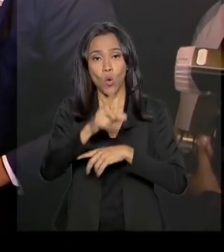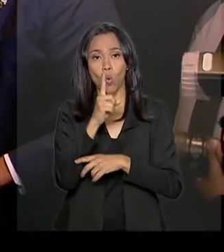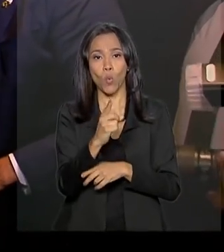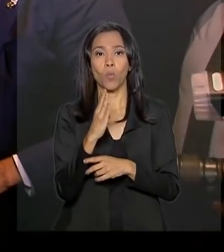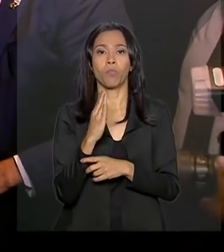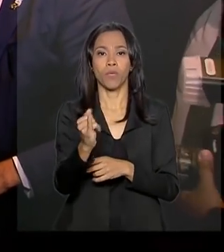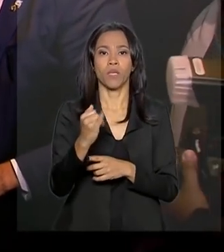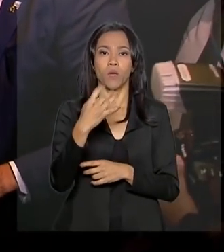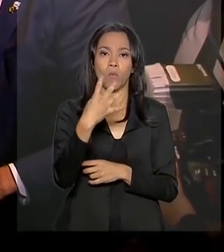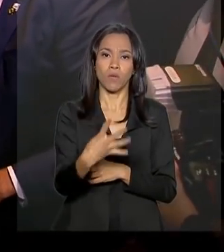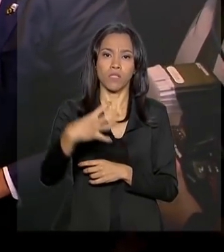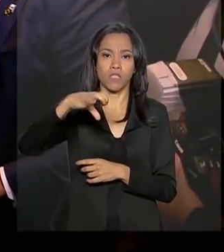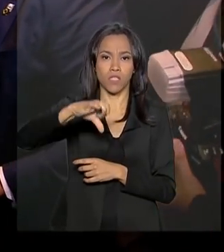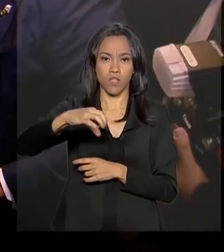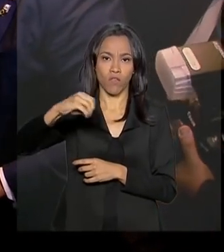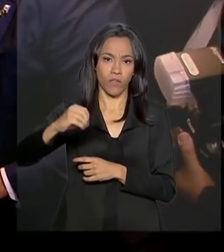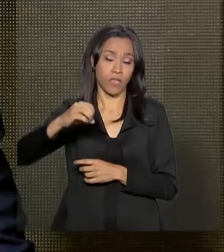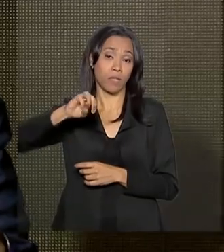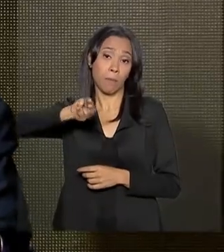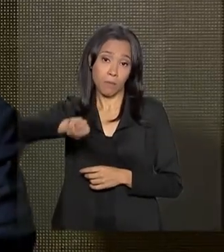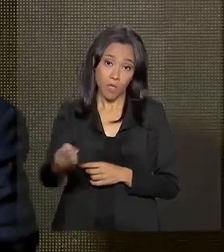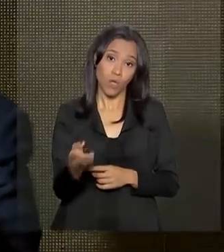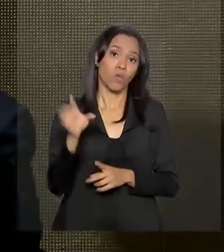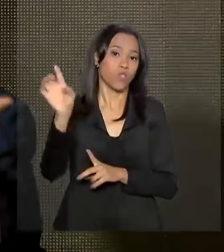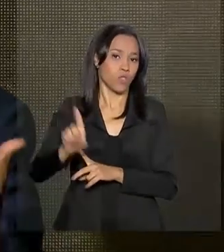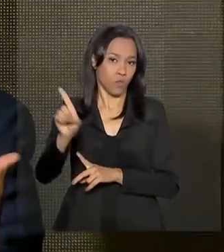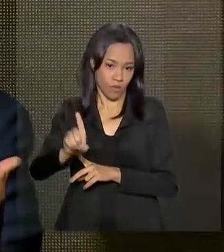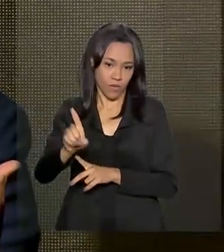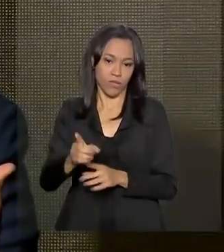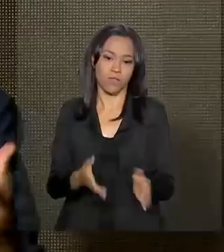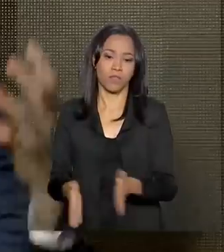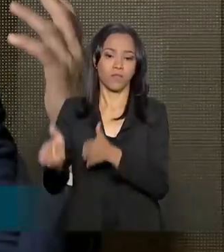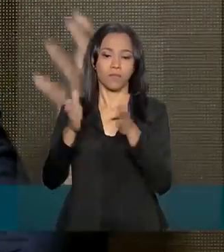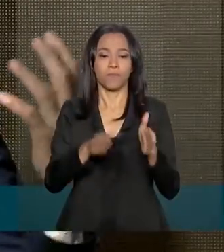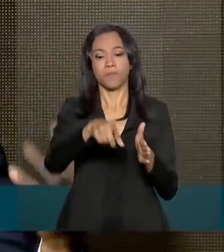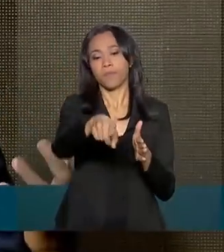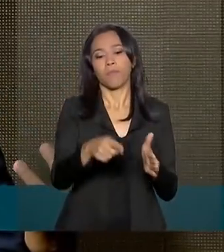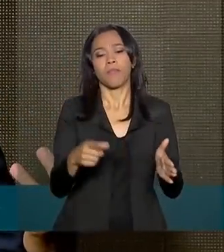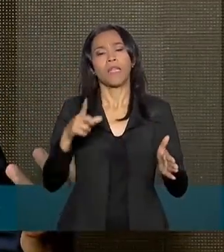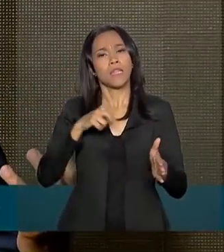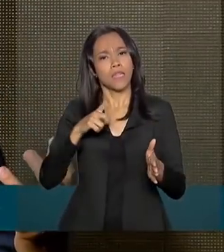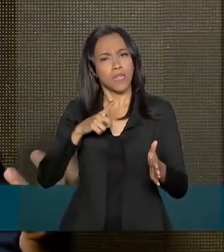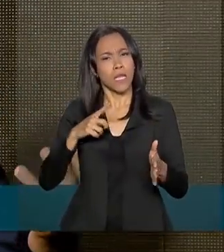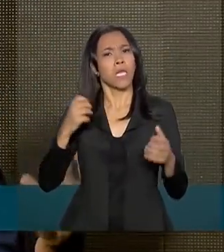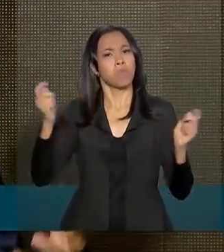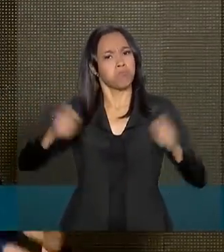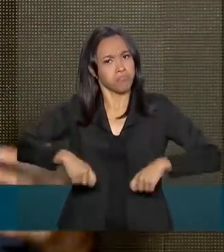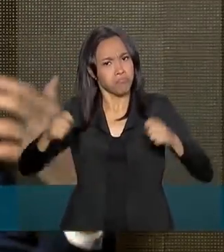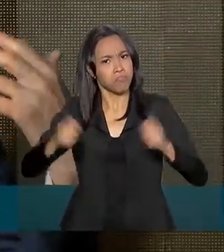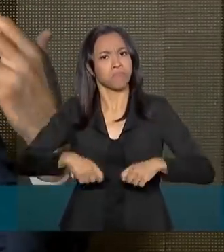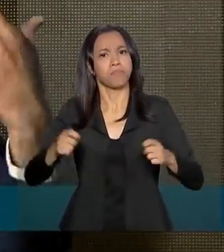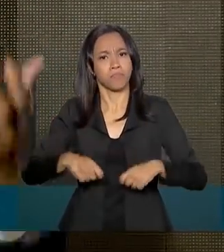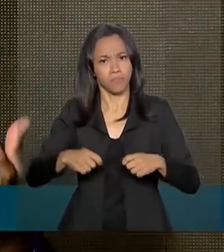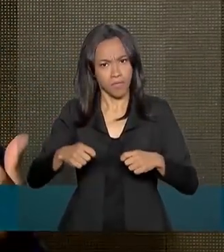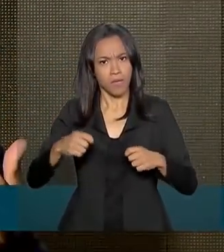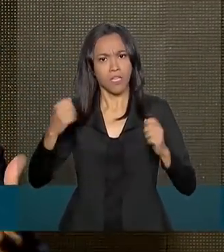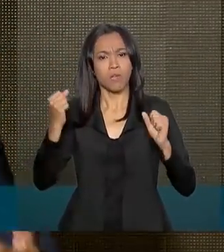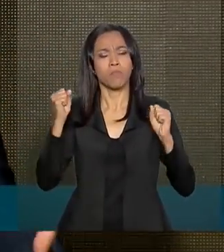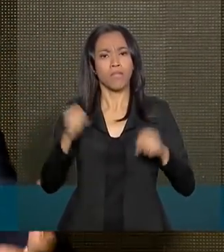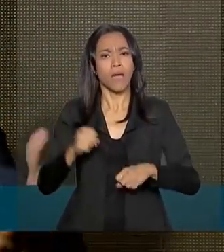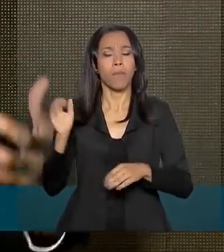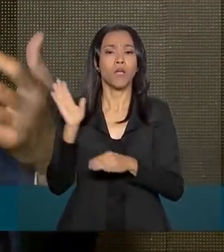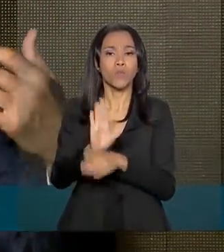490 milhões de dólares. Brasil é uma potência, grande potência, que pode ajudar o mundo